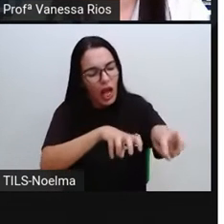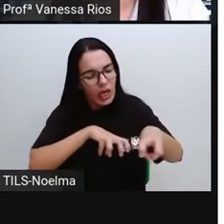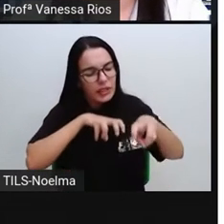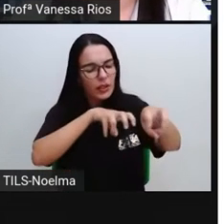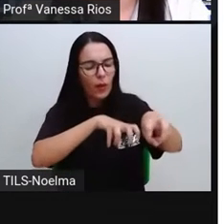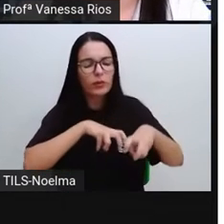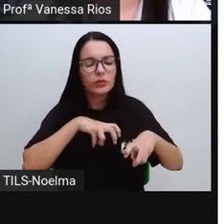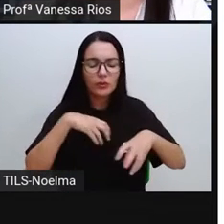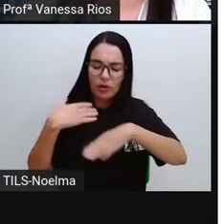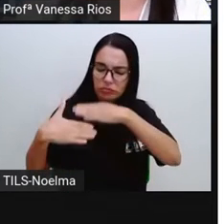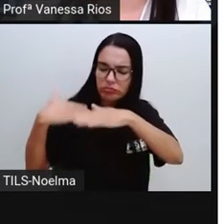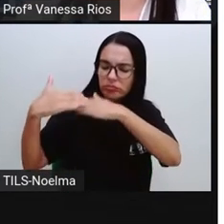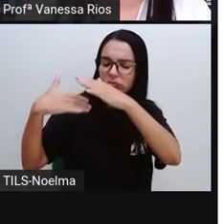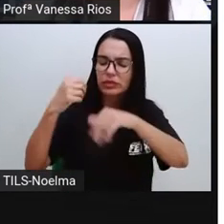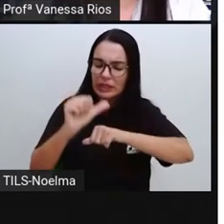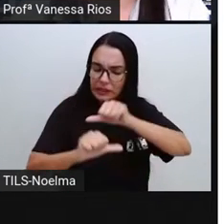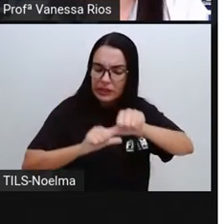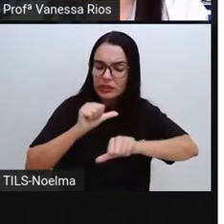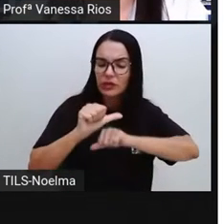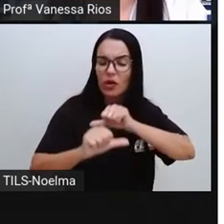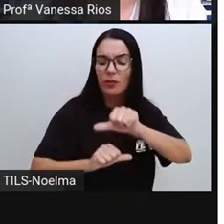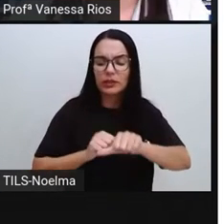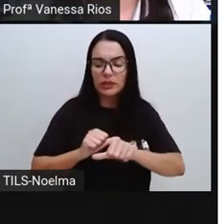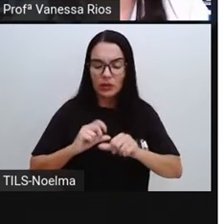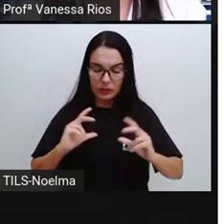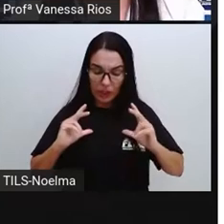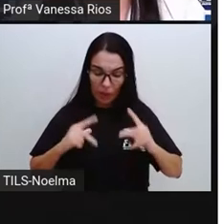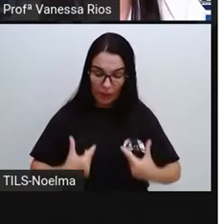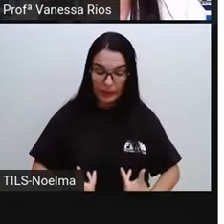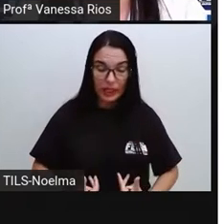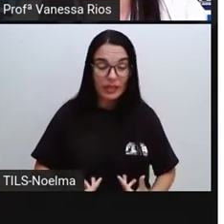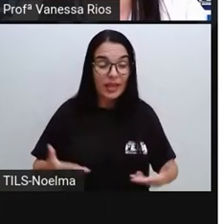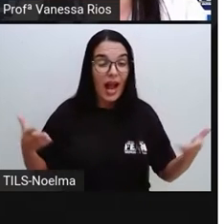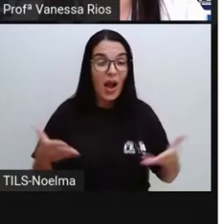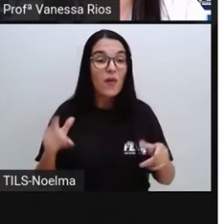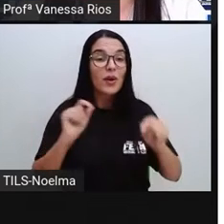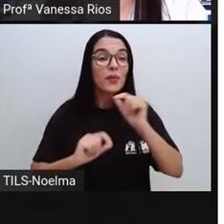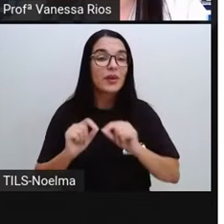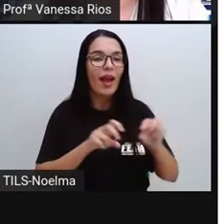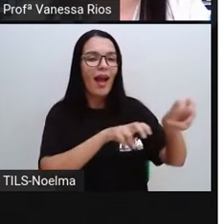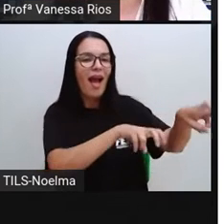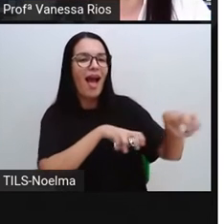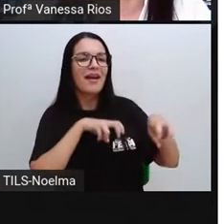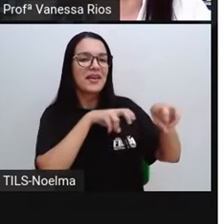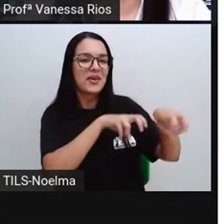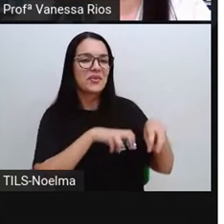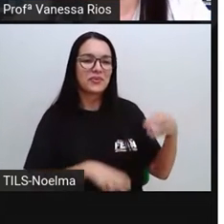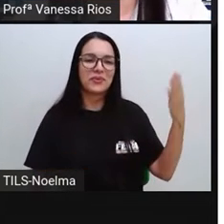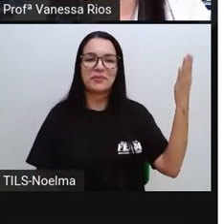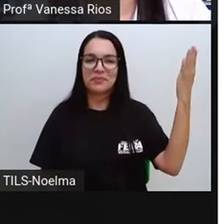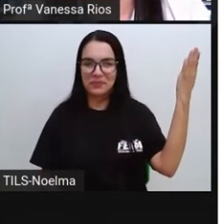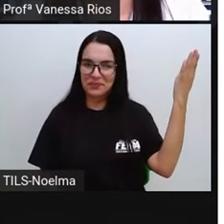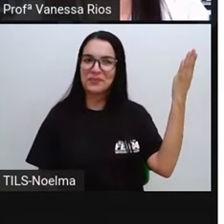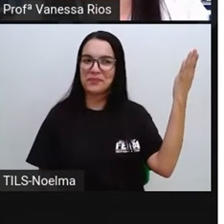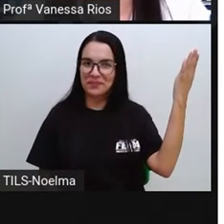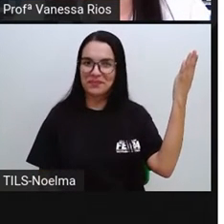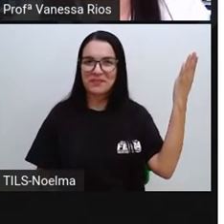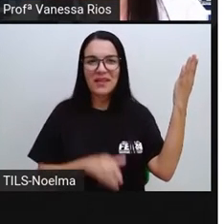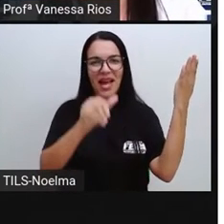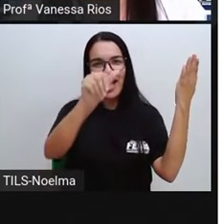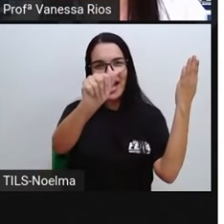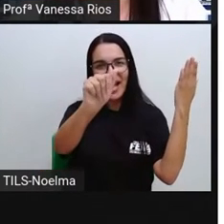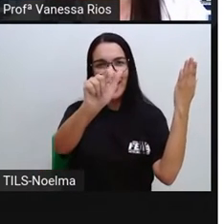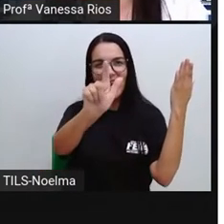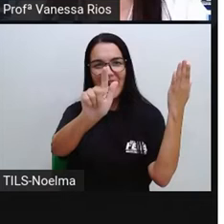de transformação de uma ação para outra e, a protraz, agora, o conceito de agricultura, já que a gente está justamente